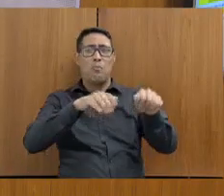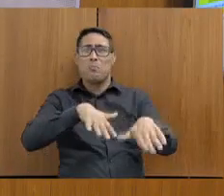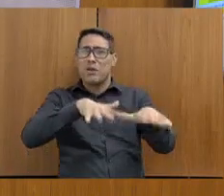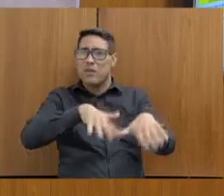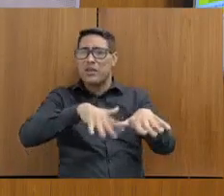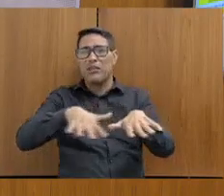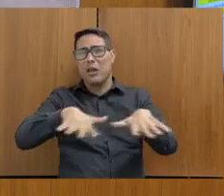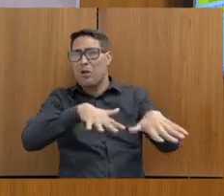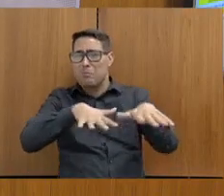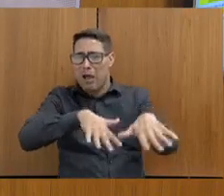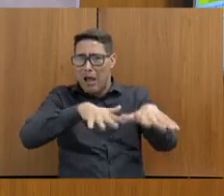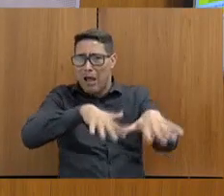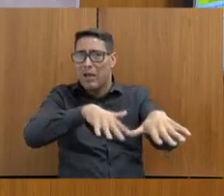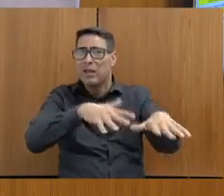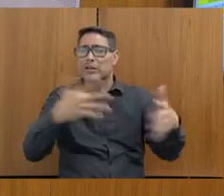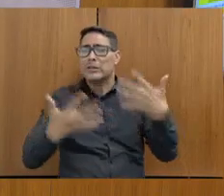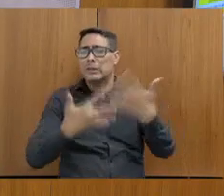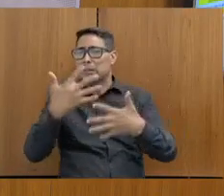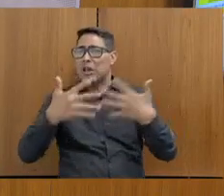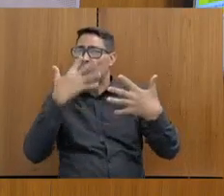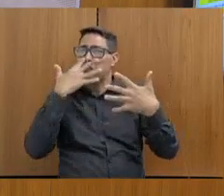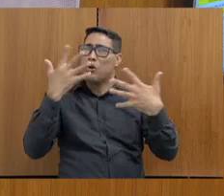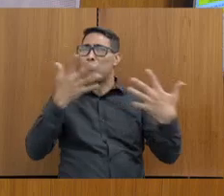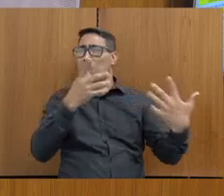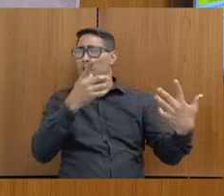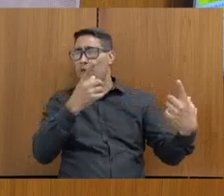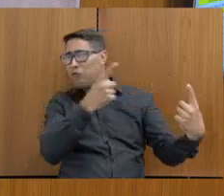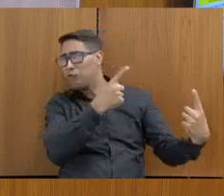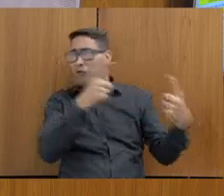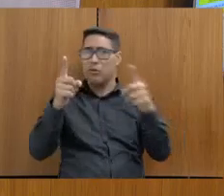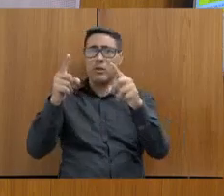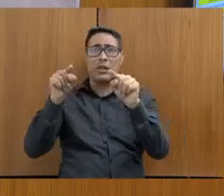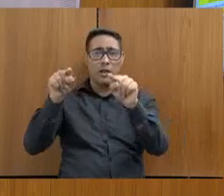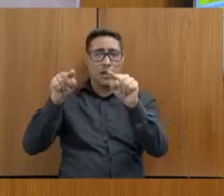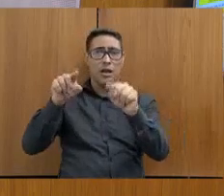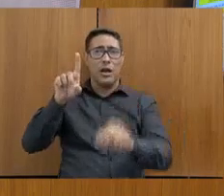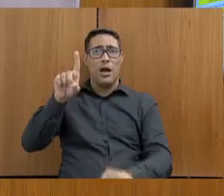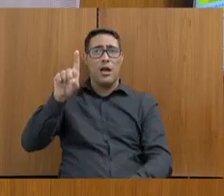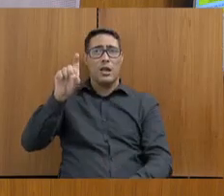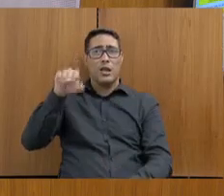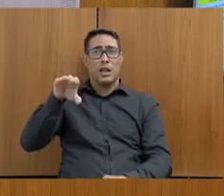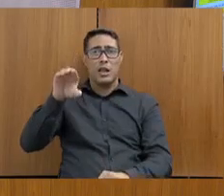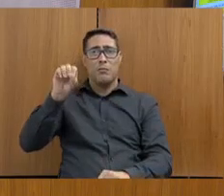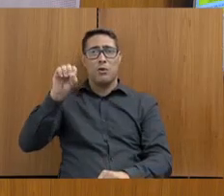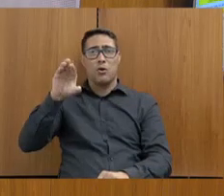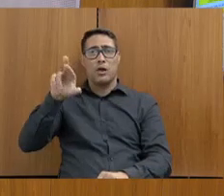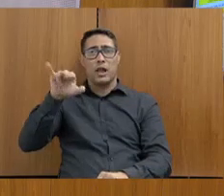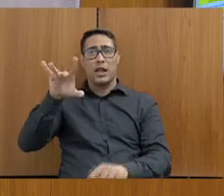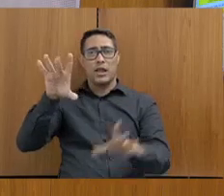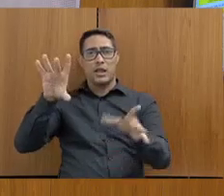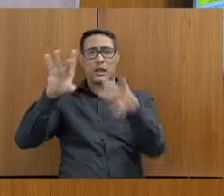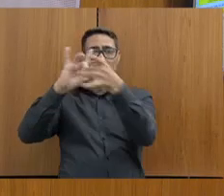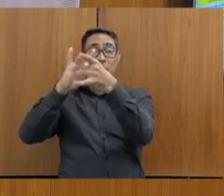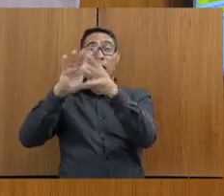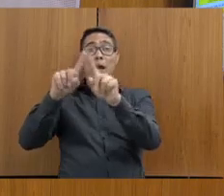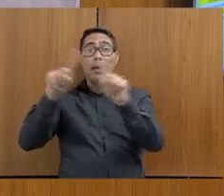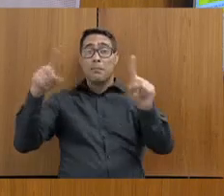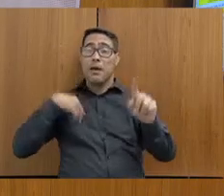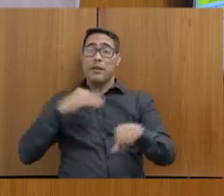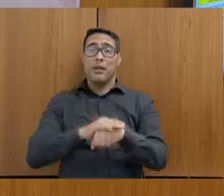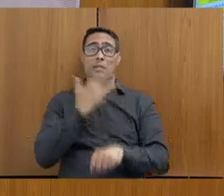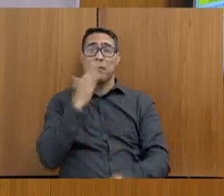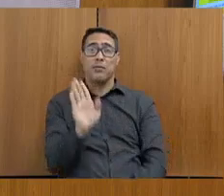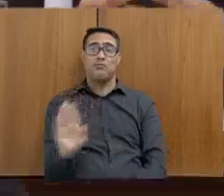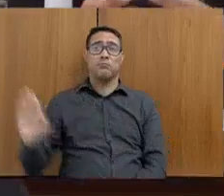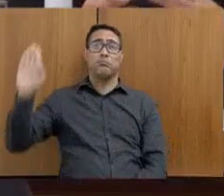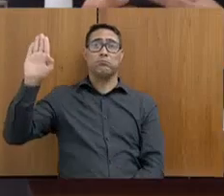atos democráticos foi uma afronta à democracia, mas, ao mesmo tempo, eles batem continência para um ditador quando vem aqui dentro do Brasil.